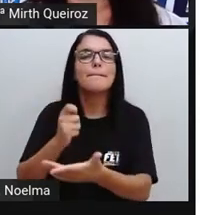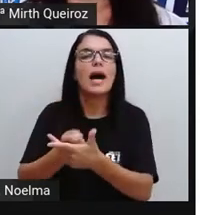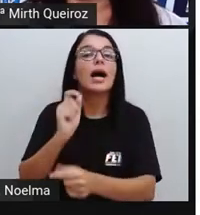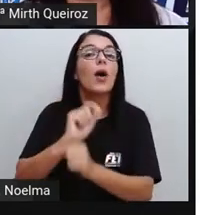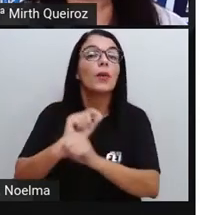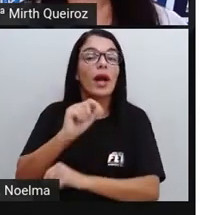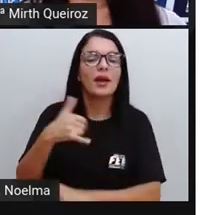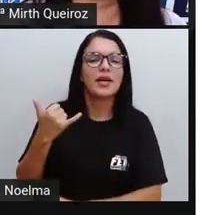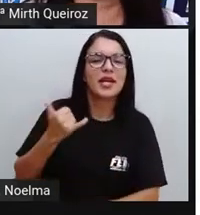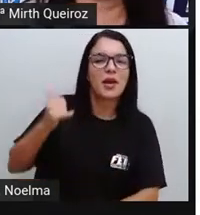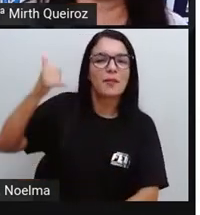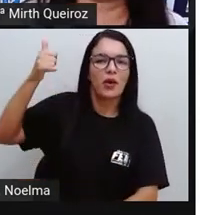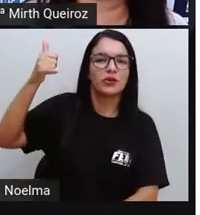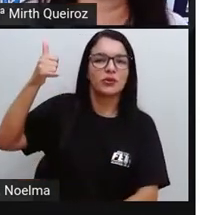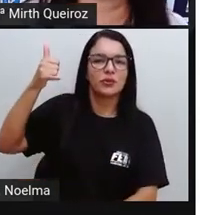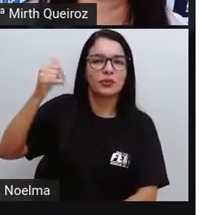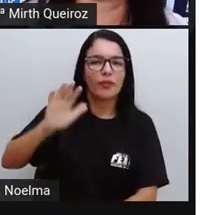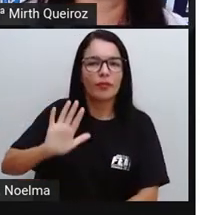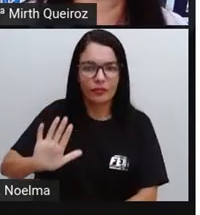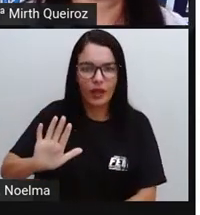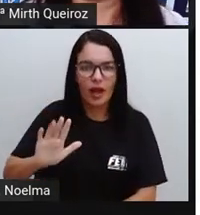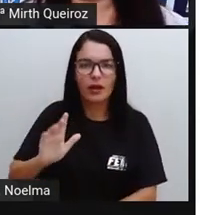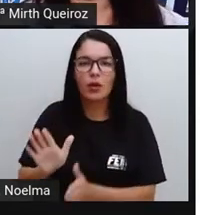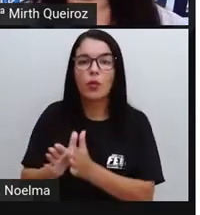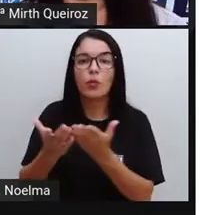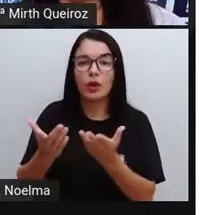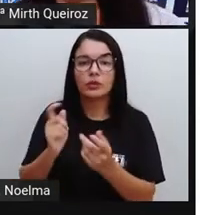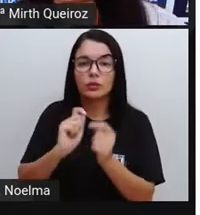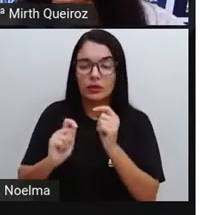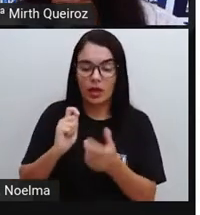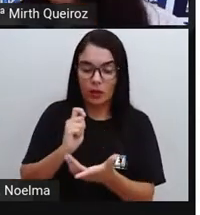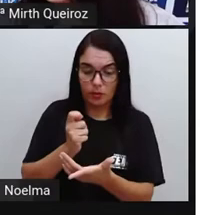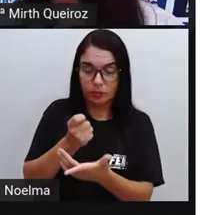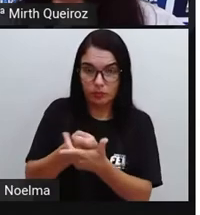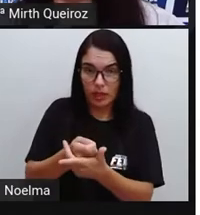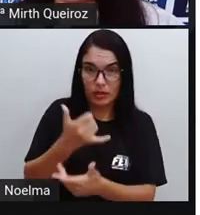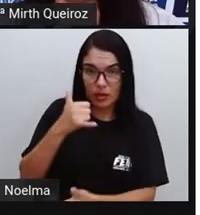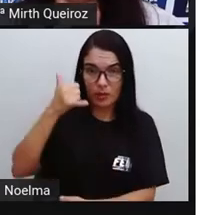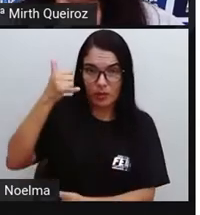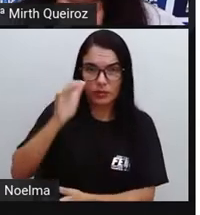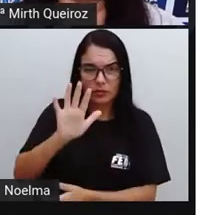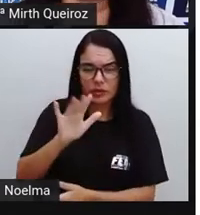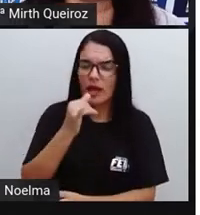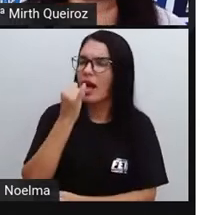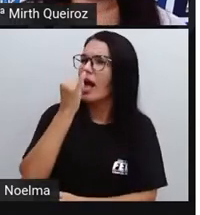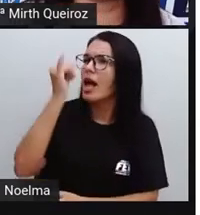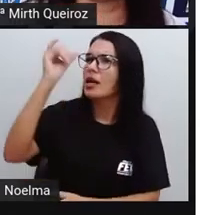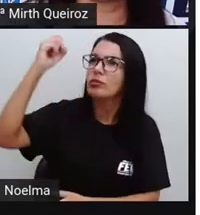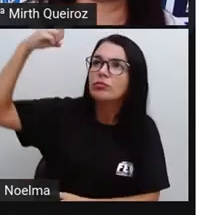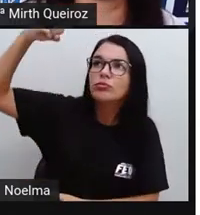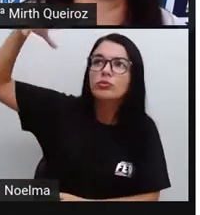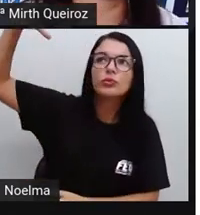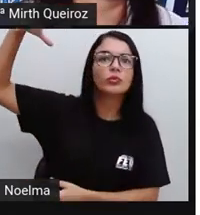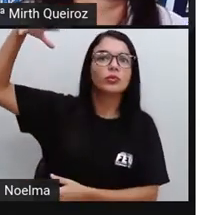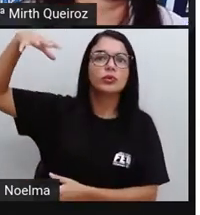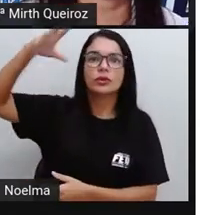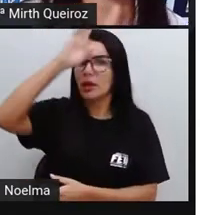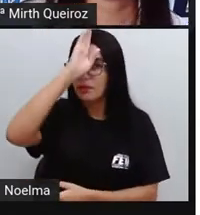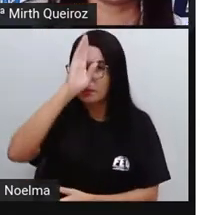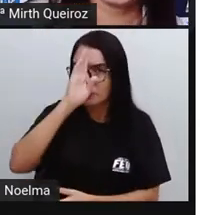impostos Nós pagamos impostos quando a gente paga Por exemplo, a taxa de iluminação pública